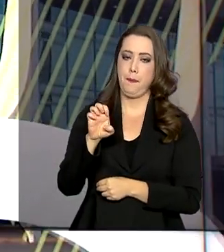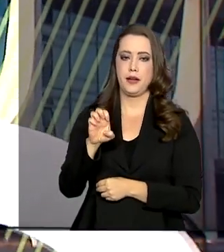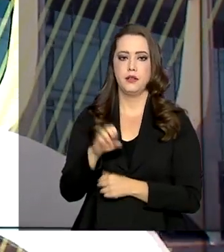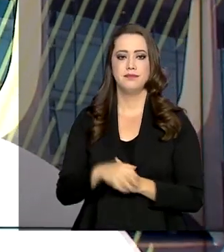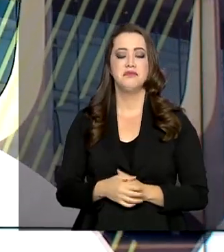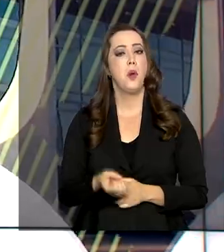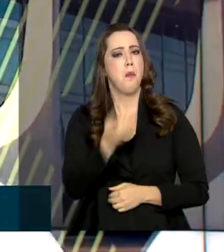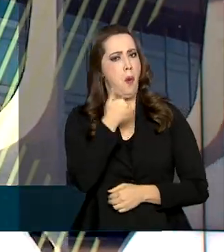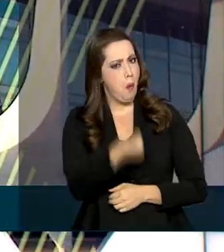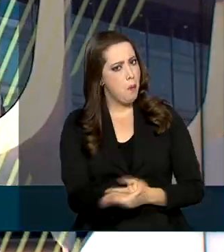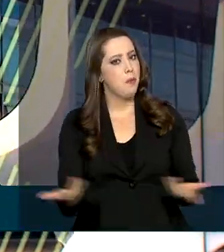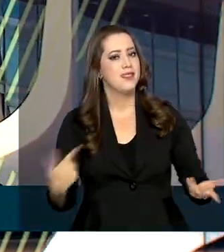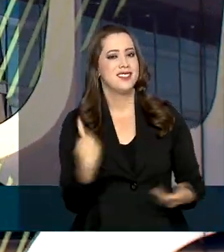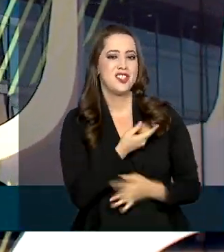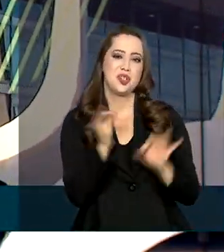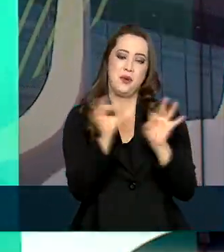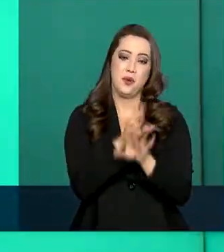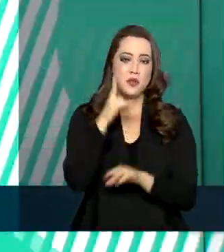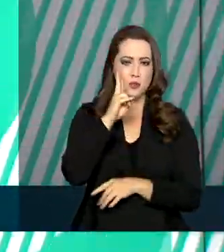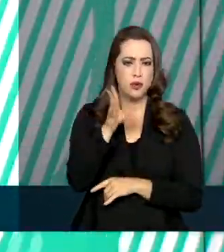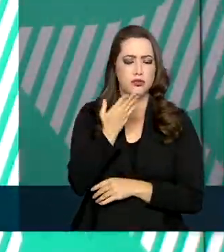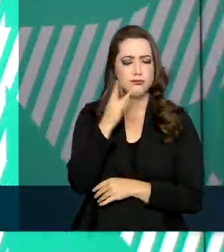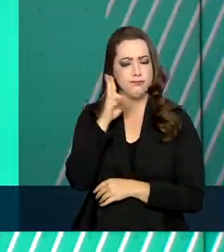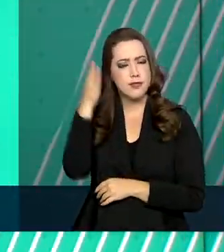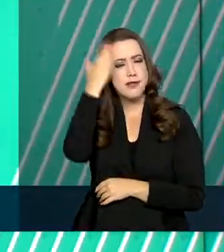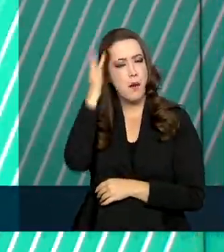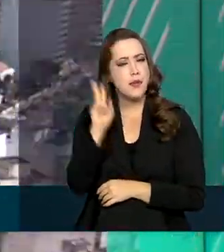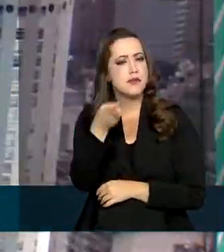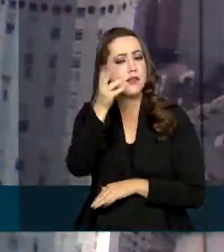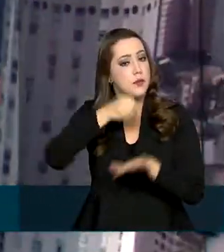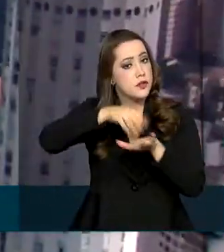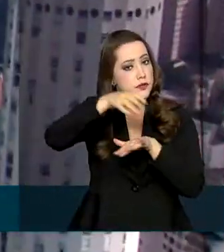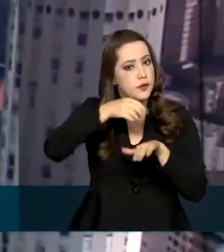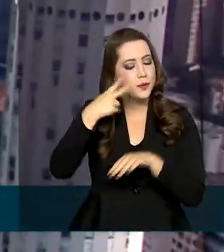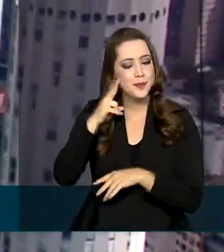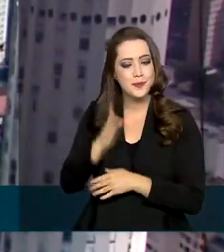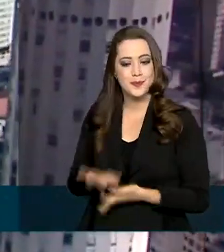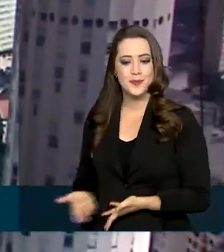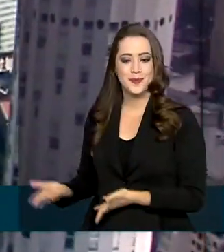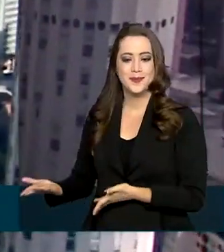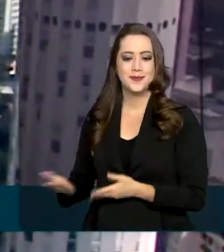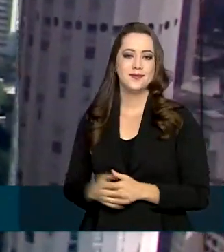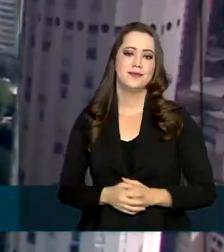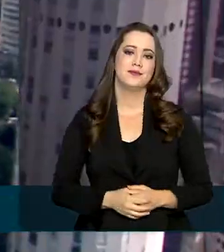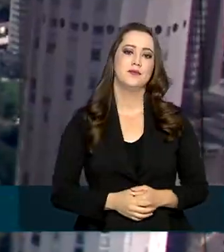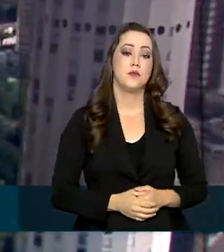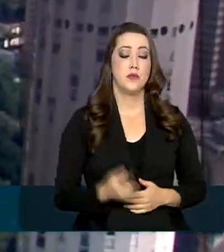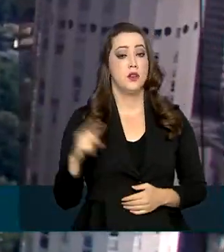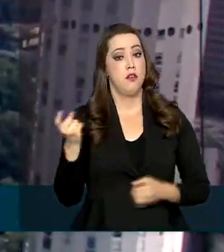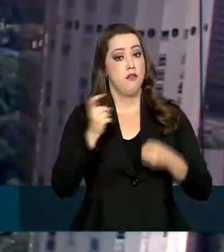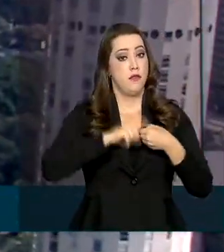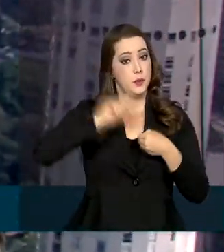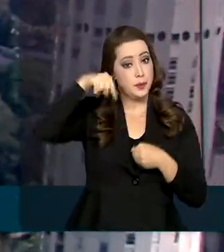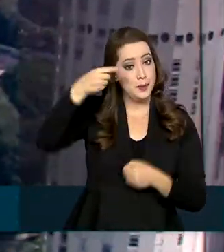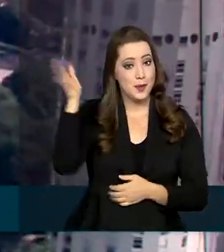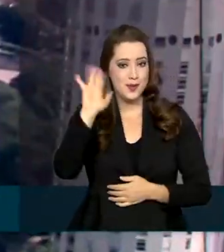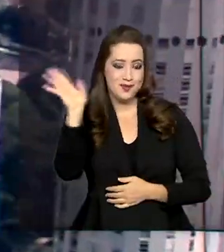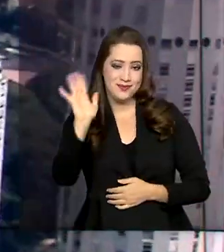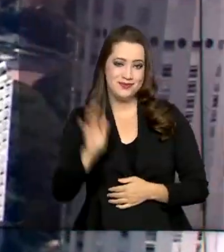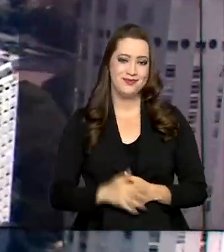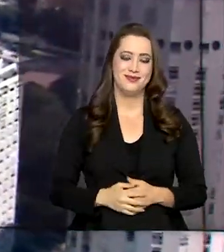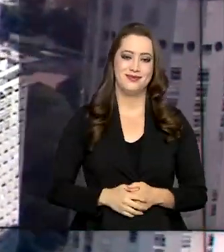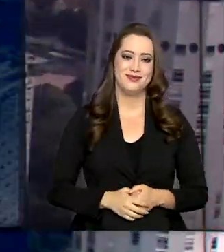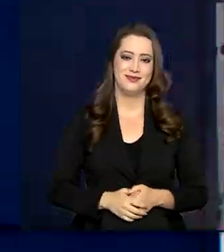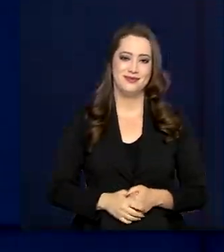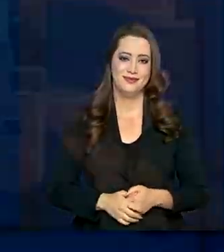Muito bom. A gente fica por aqui, mas você pode continuar bem informado, seguindo as nossas redes sociais. E eu volto na próxima edição. Espero